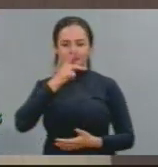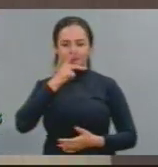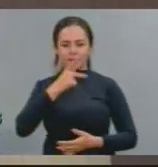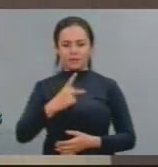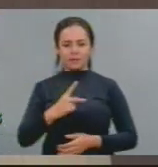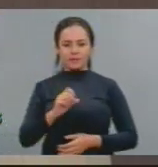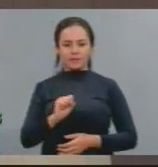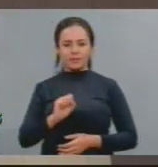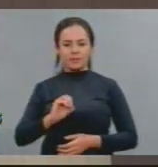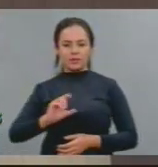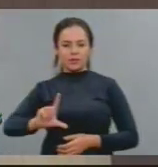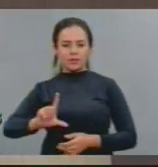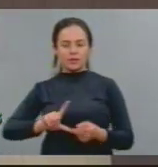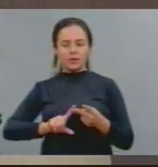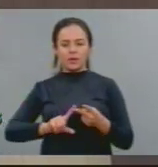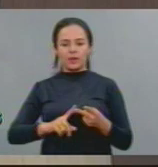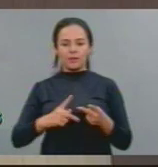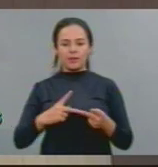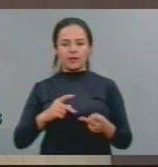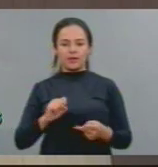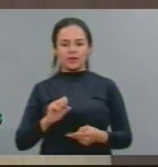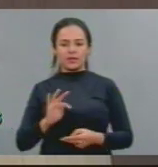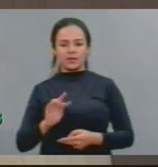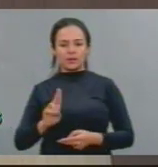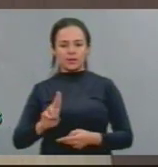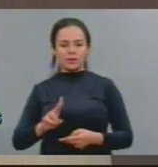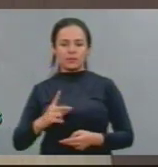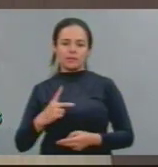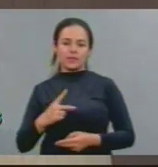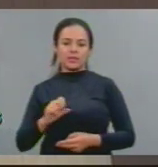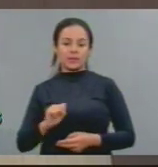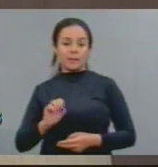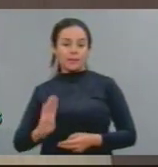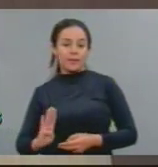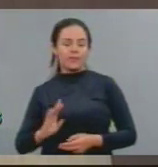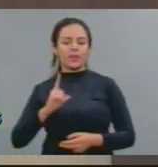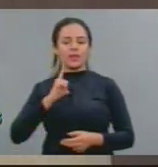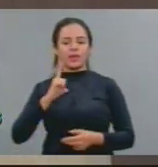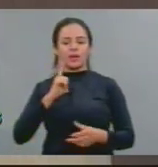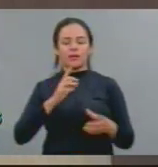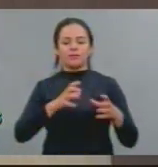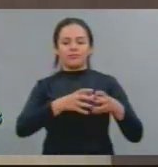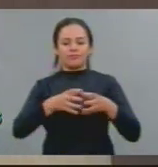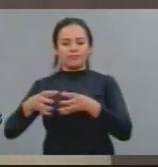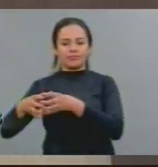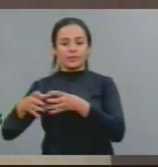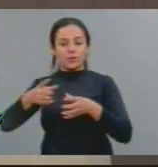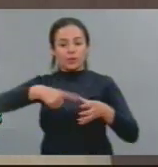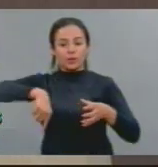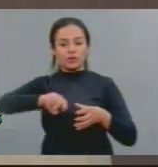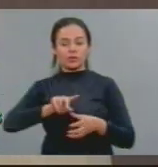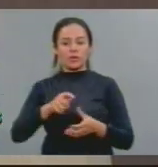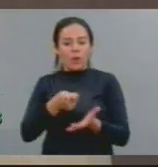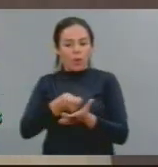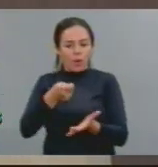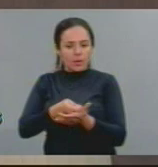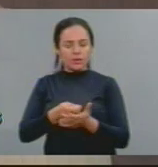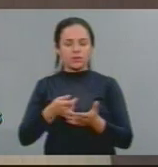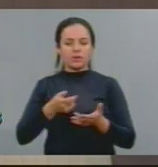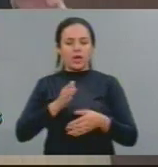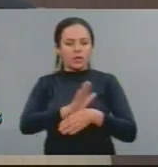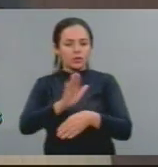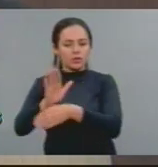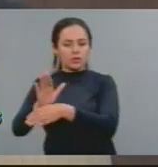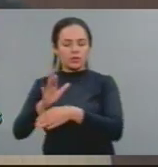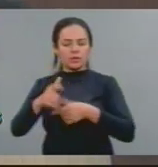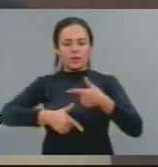PSOL, PSTU e PCB, tem obrigação de estar ao lado, junto dos trabalhadores do campo e da cidade. É